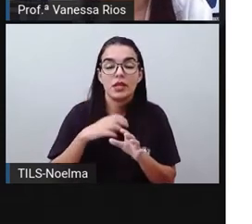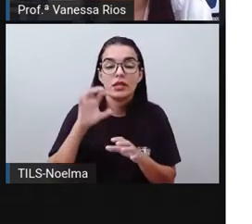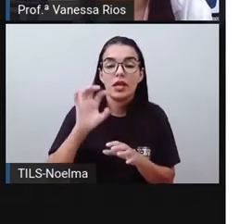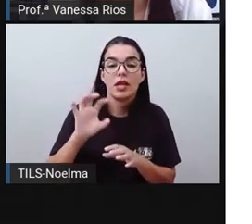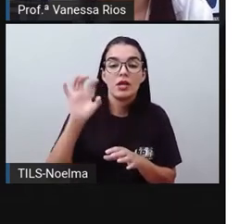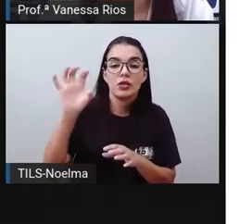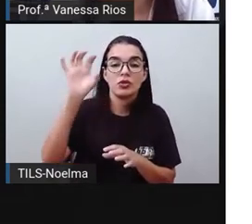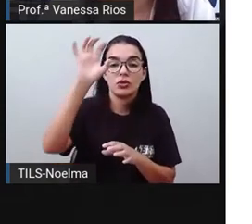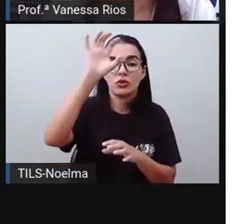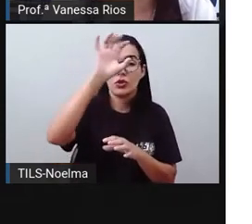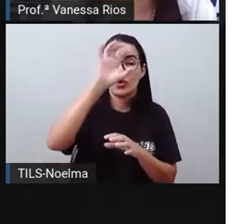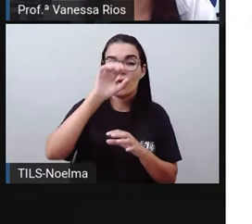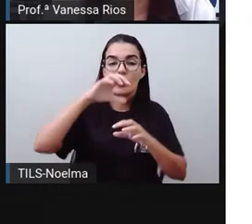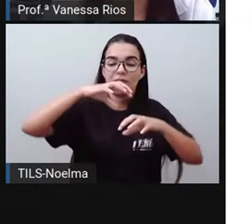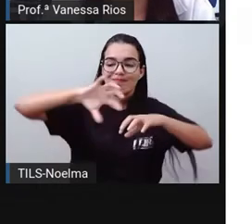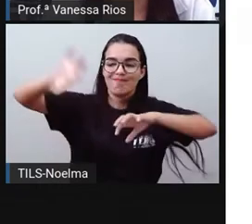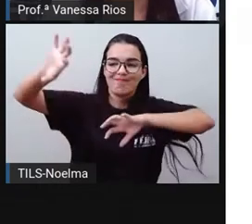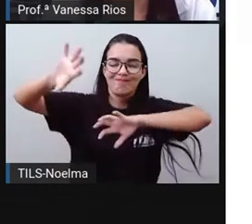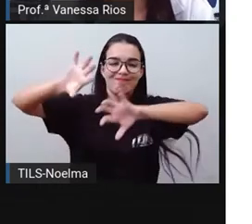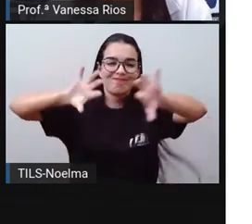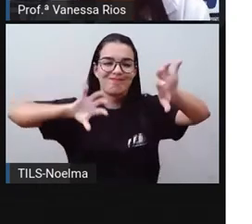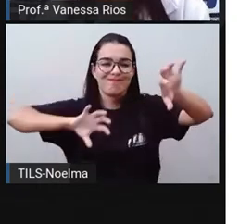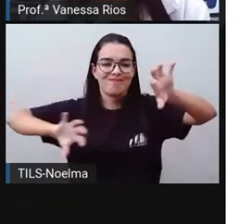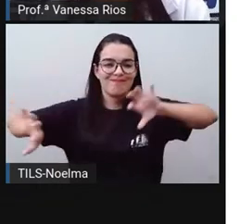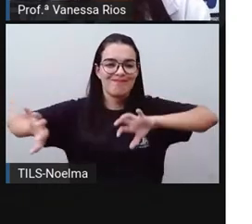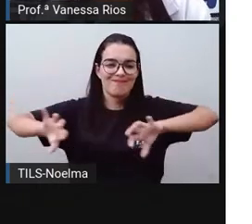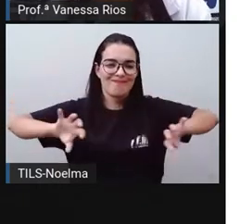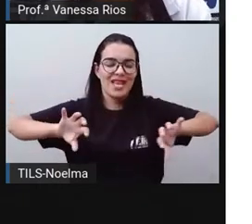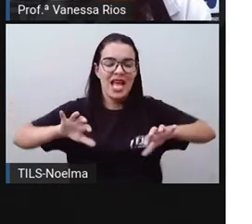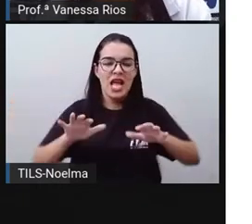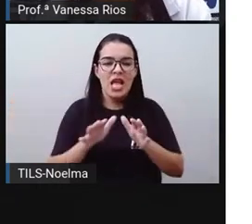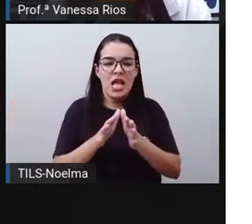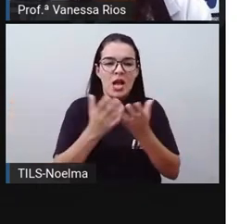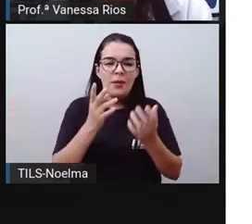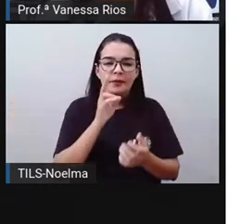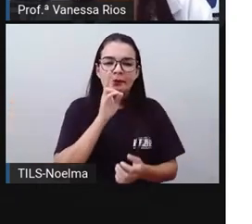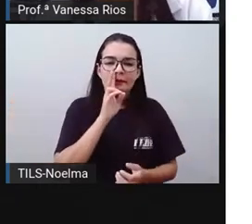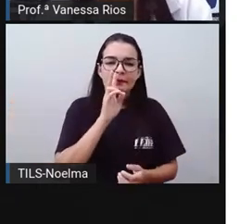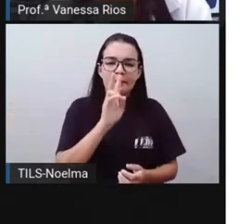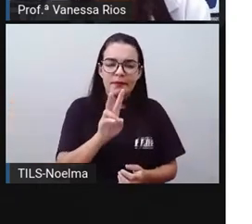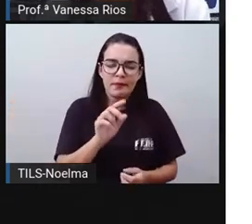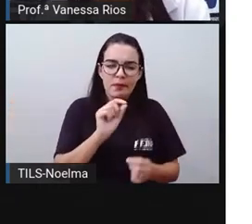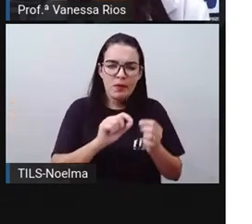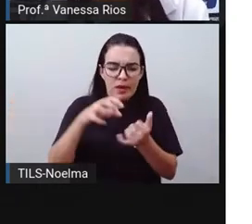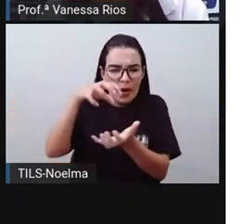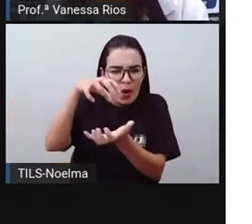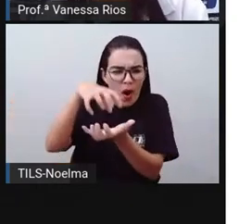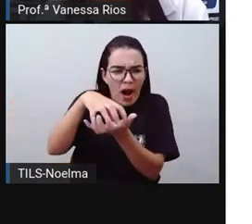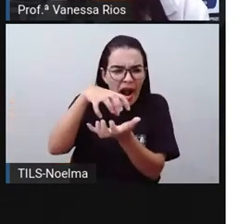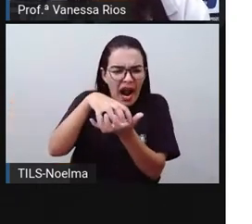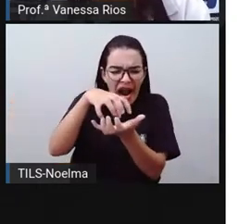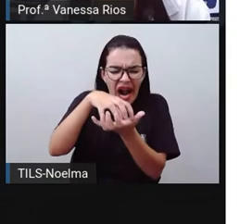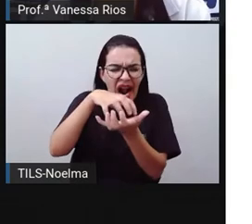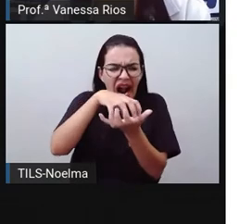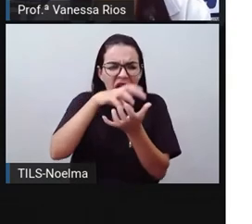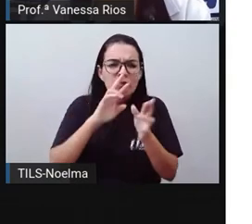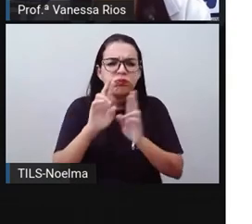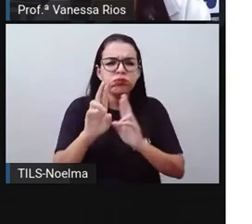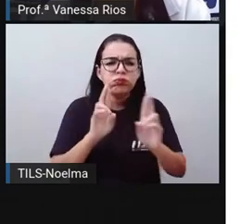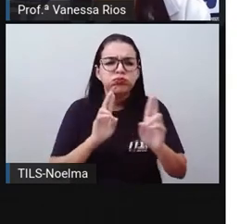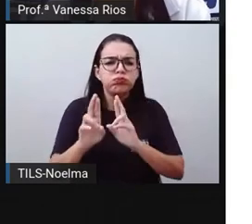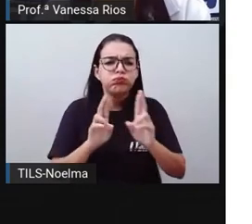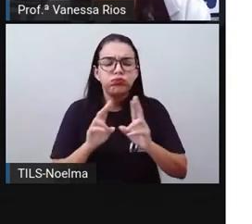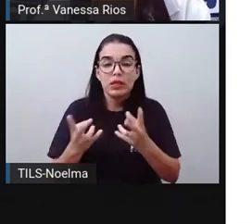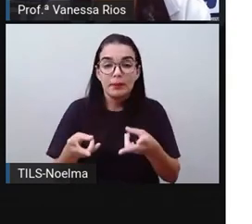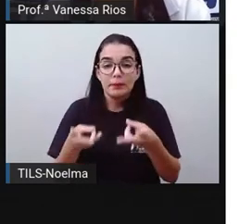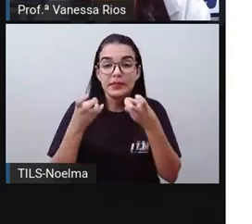né? É, isoladas. E quando a gente observa aí a concentração das rodovias, nós percebemos que